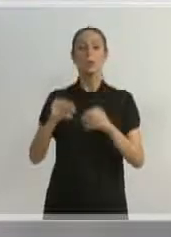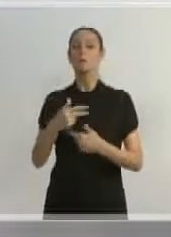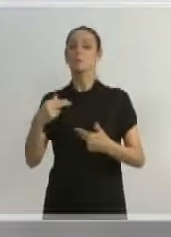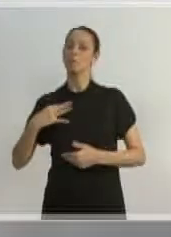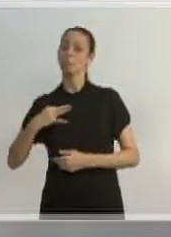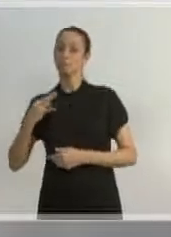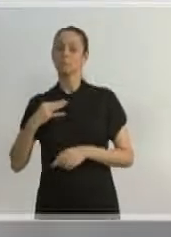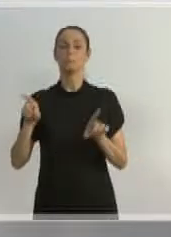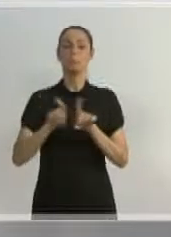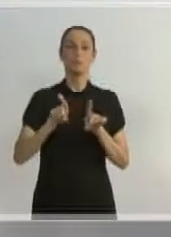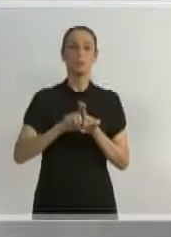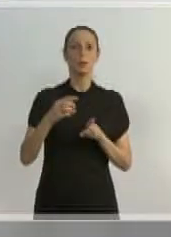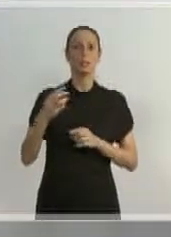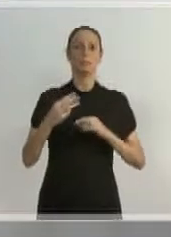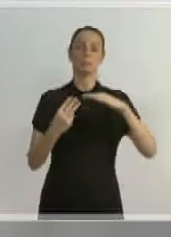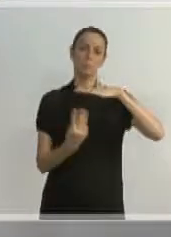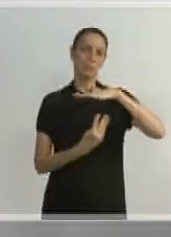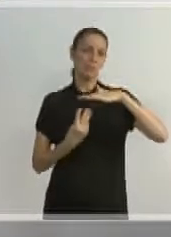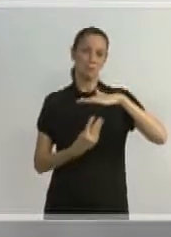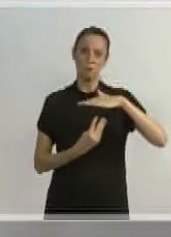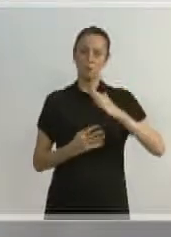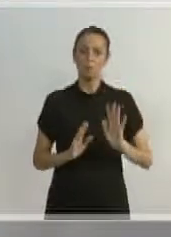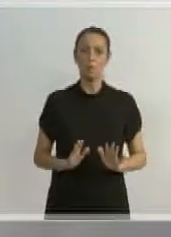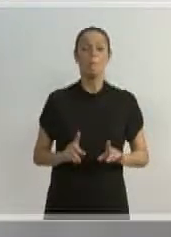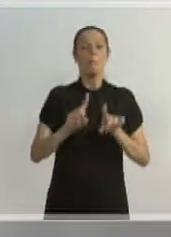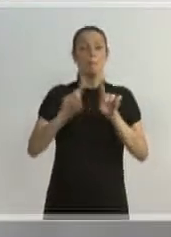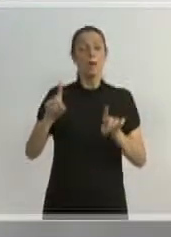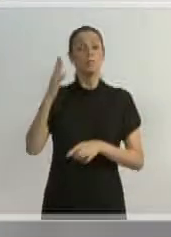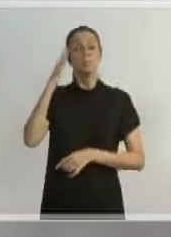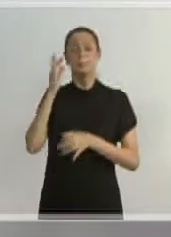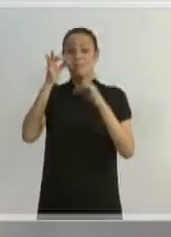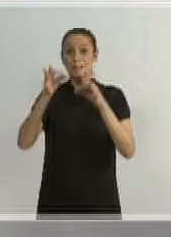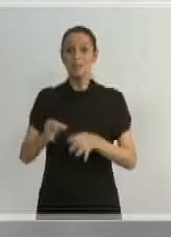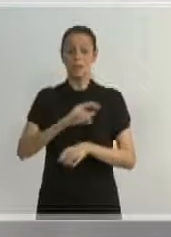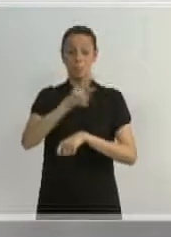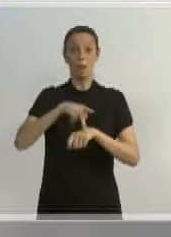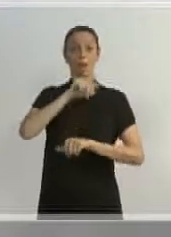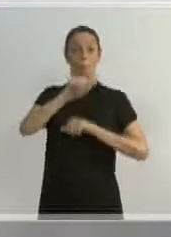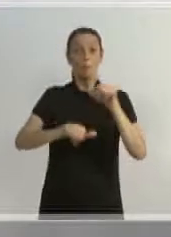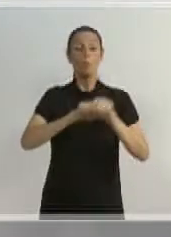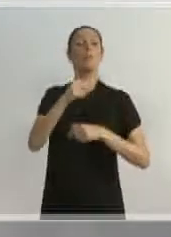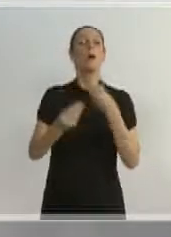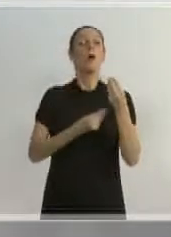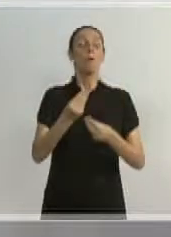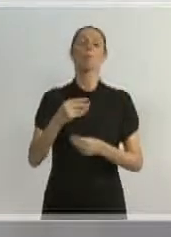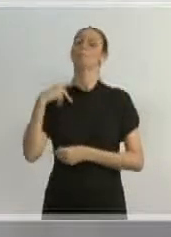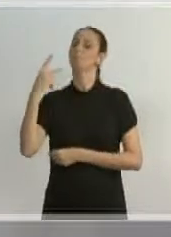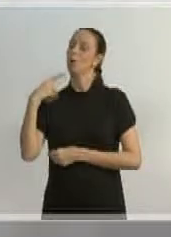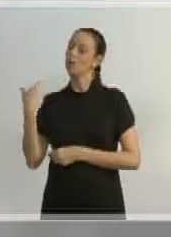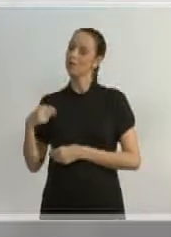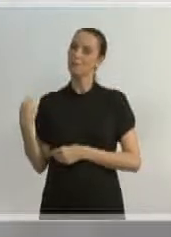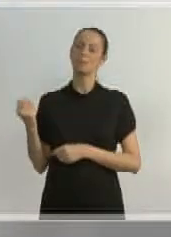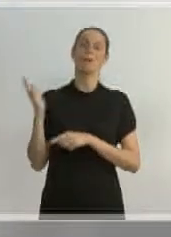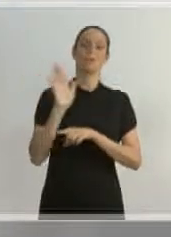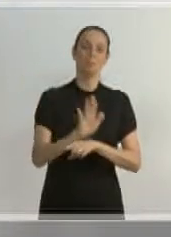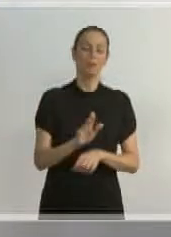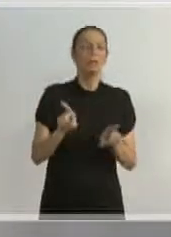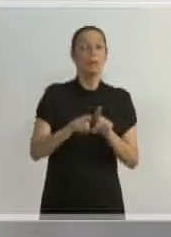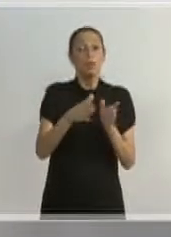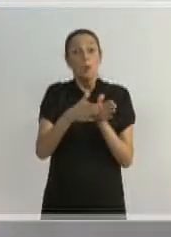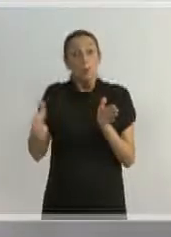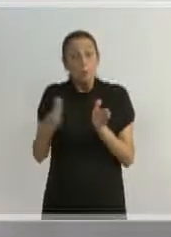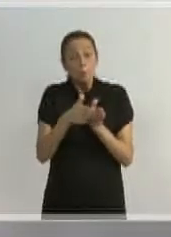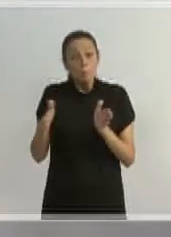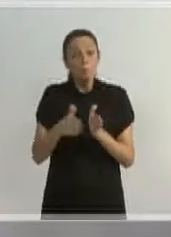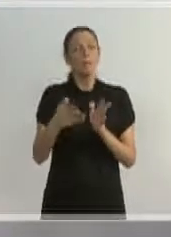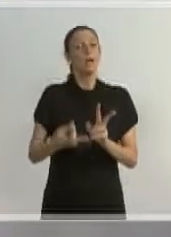as questões do terceiro setor, mas estou convicto de que a mudança do país passa, sim, pelo cenário político, e, principalmente, no momento em que a